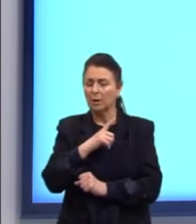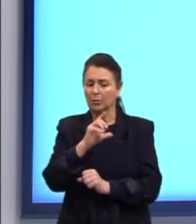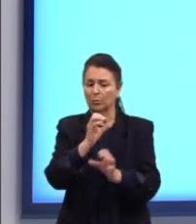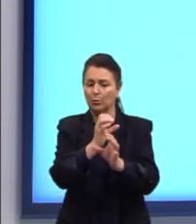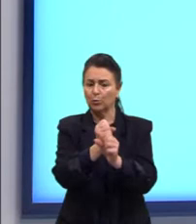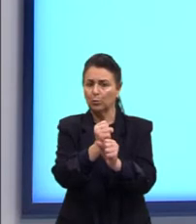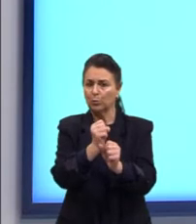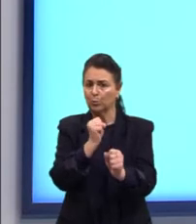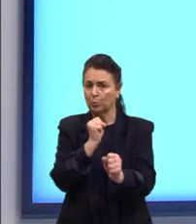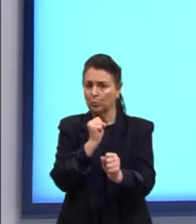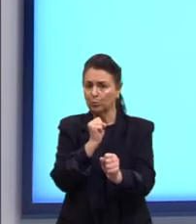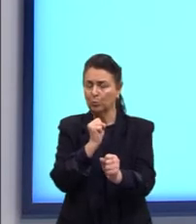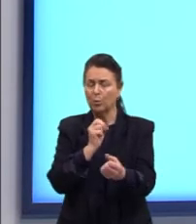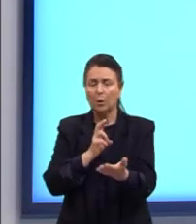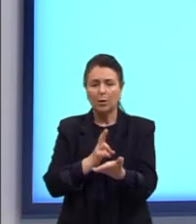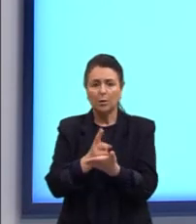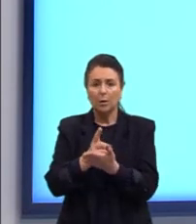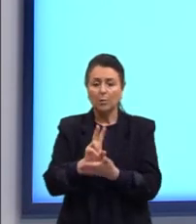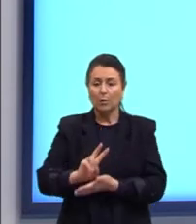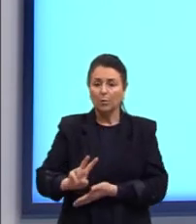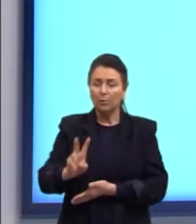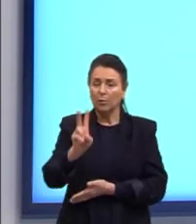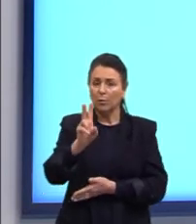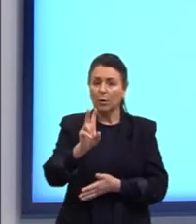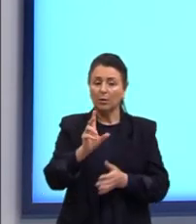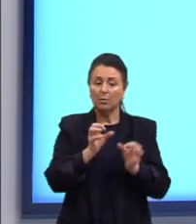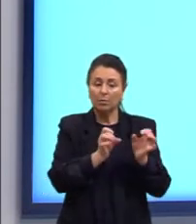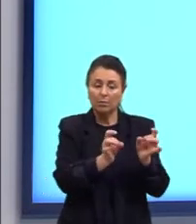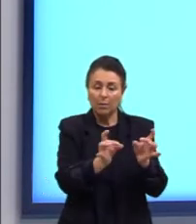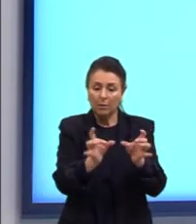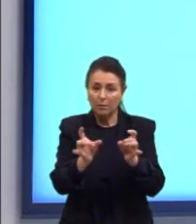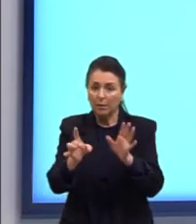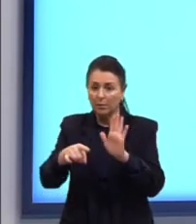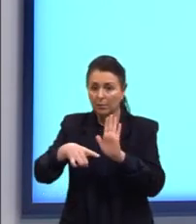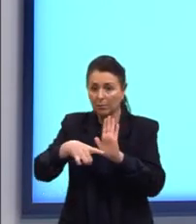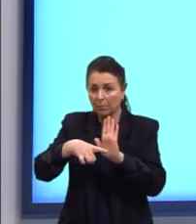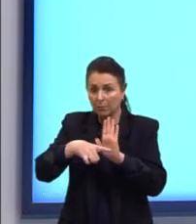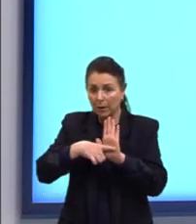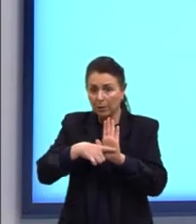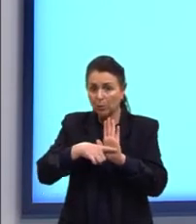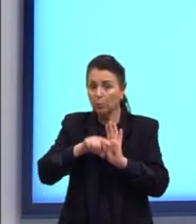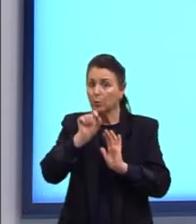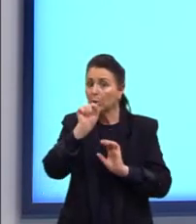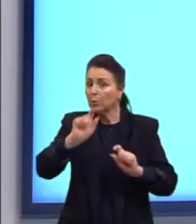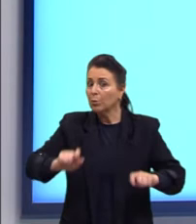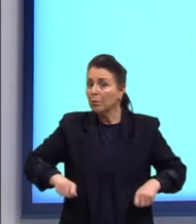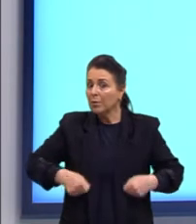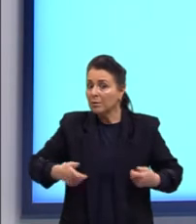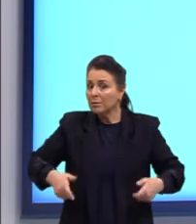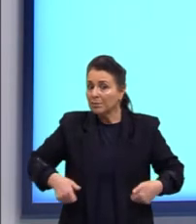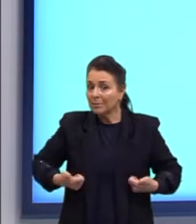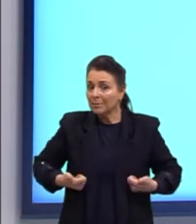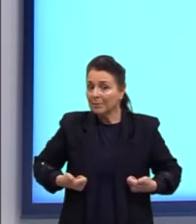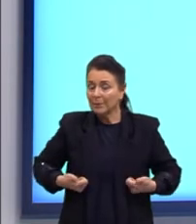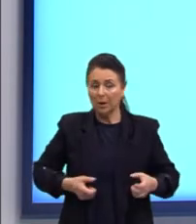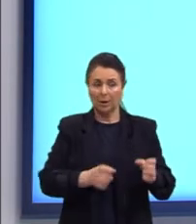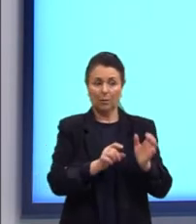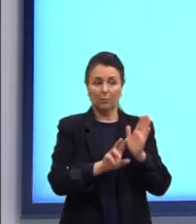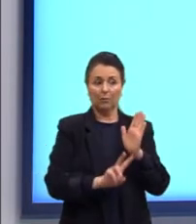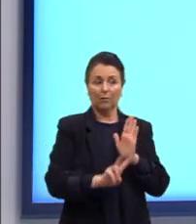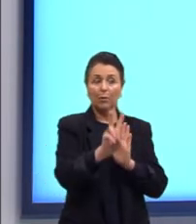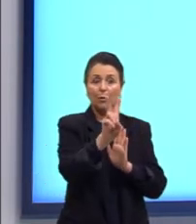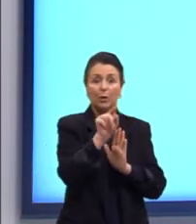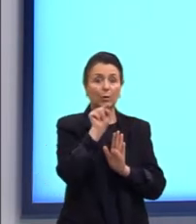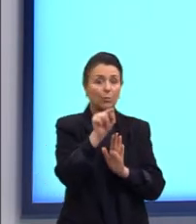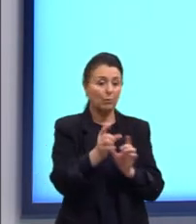gente? É sempre o valor de venda menos o valor do teu custo, né? Então, o valor que tu vendeu menos o valor